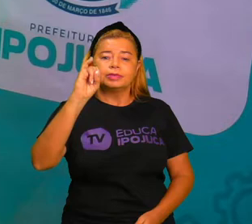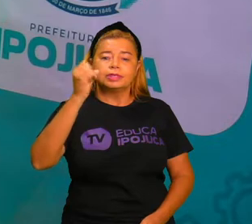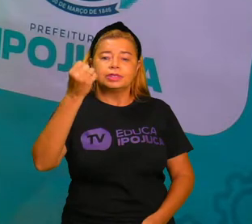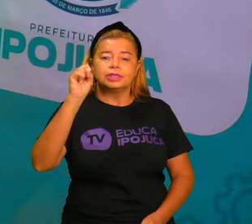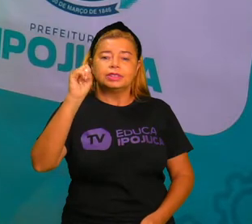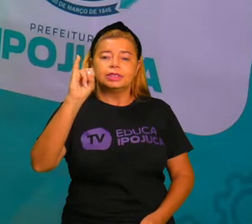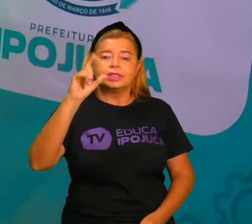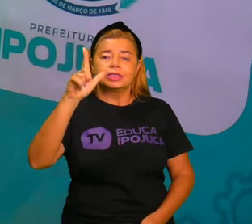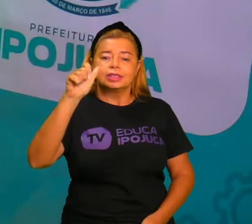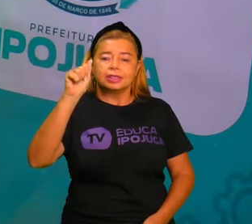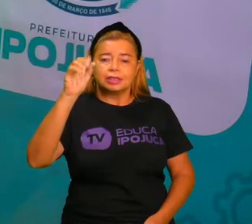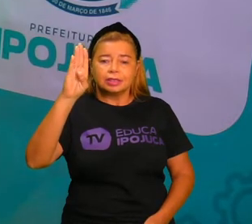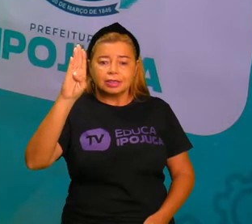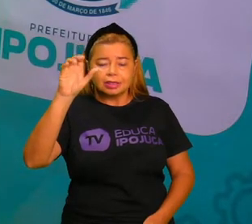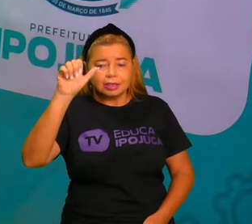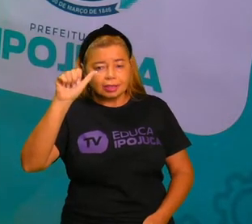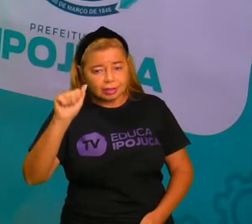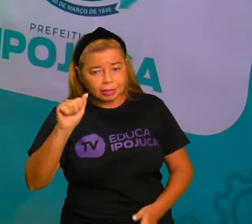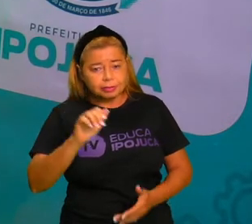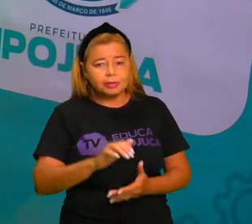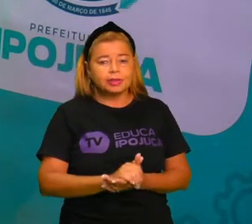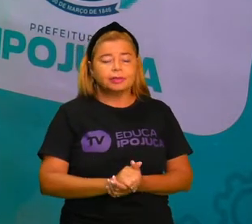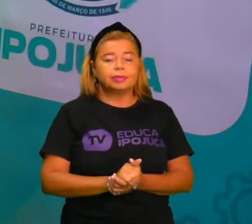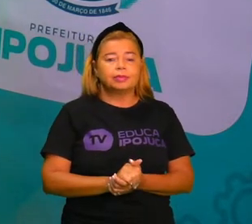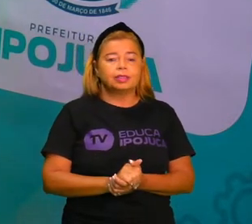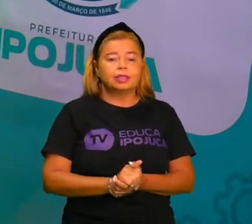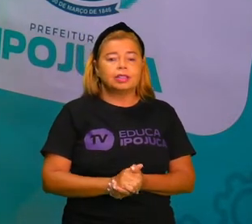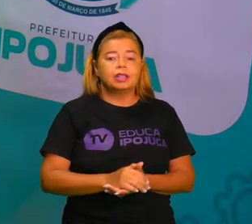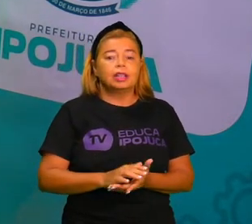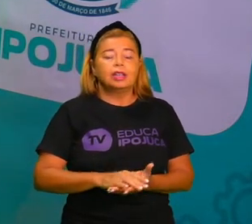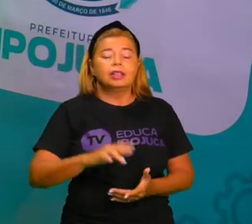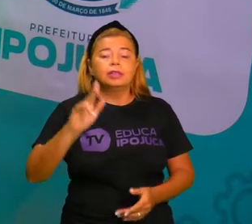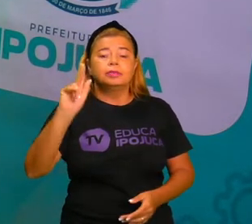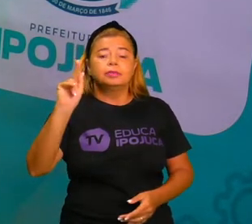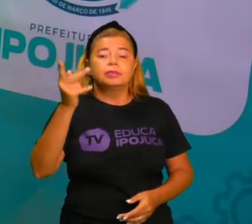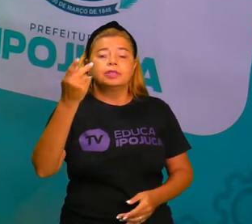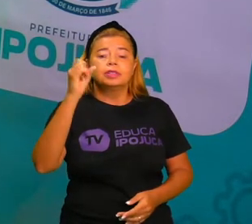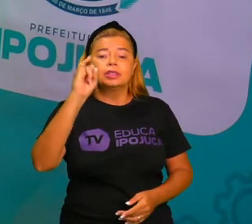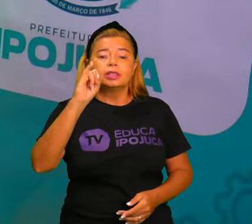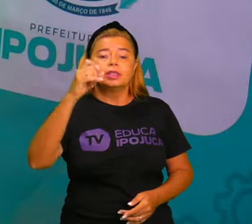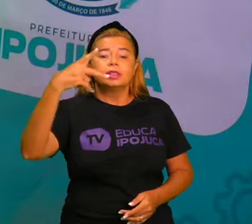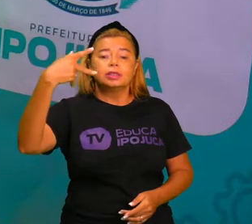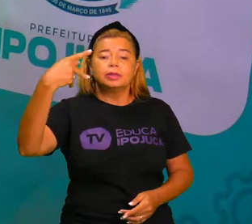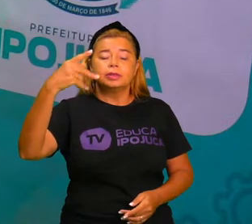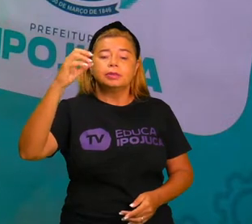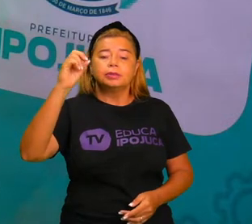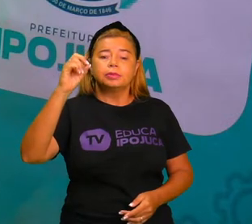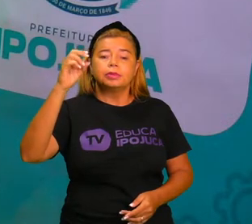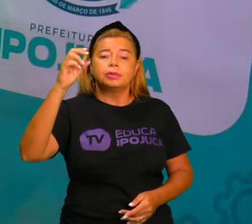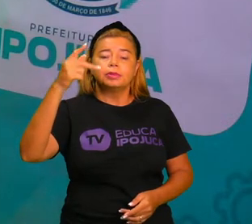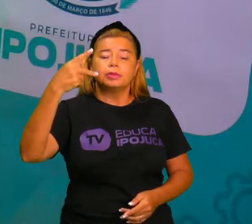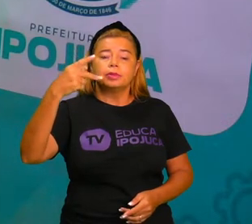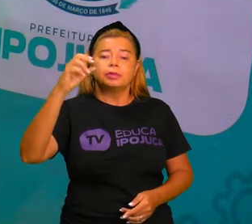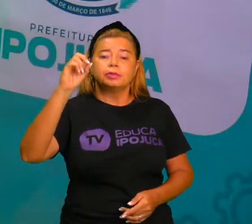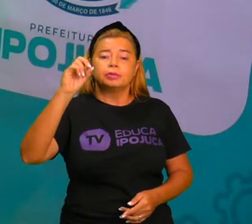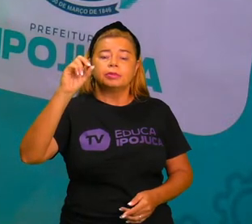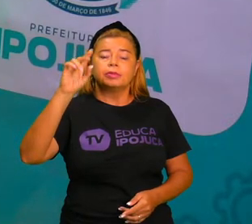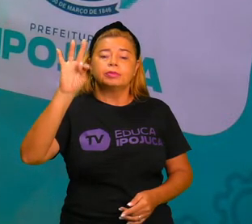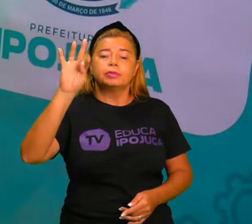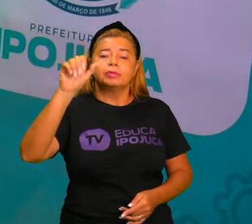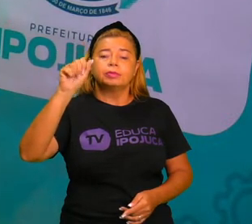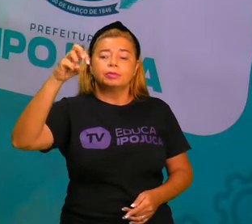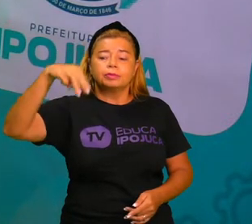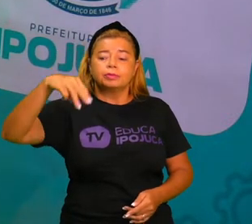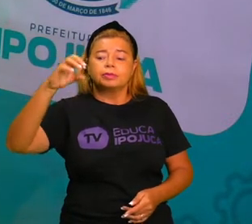sílabas. Hipopótamo. Ó. Hipopótamo. Uma, duas, três,